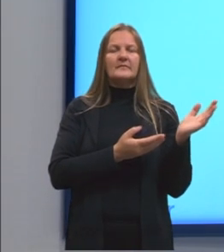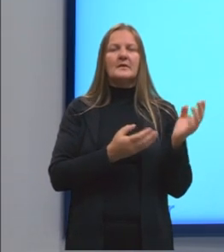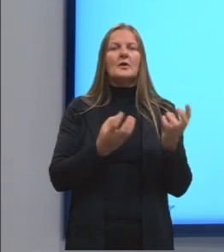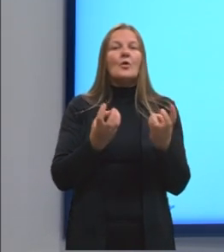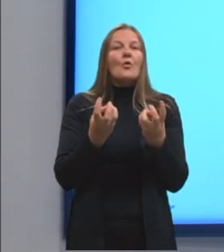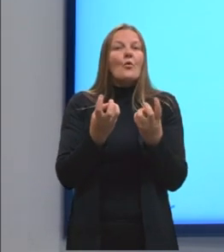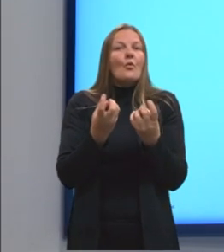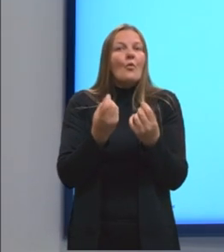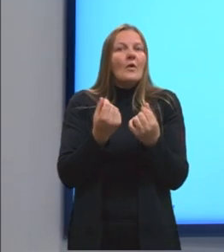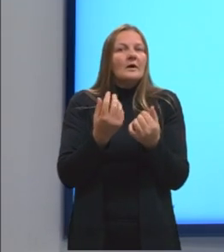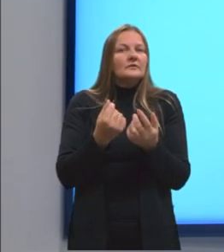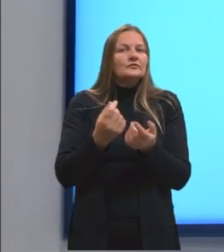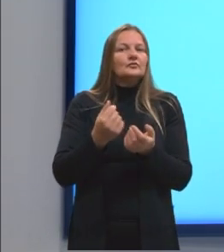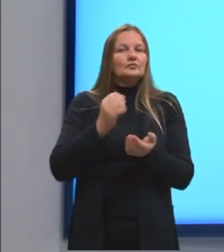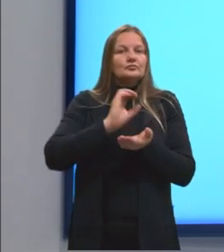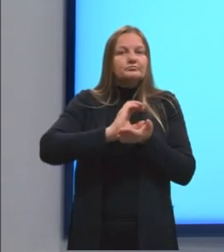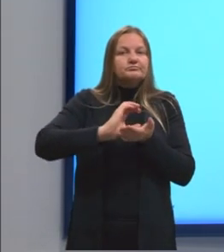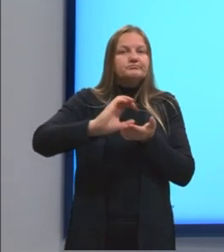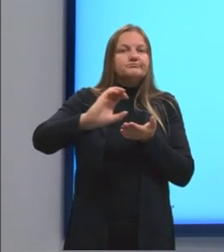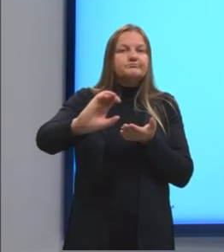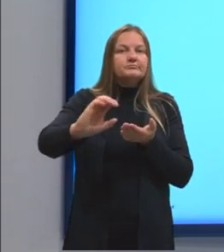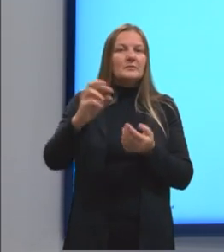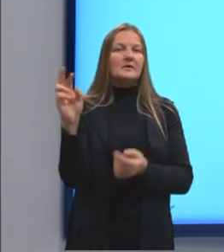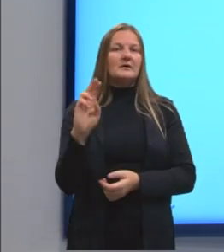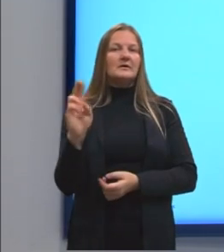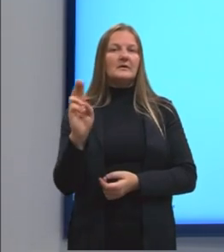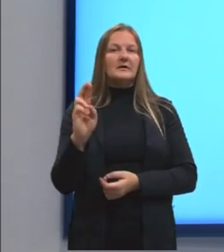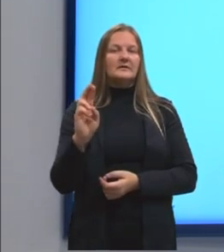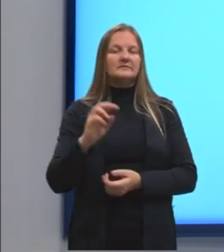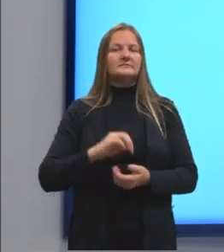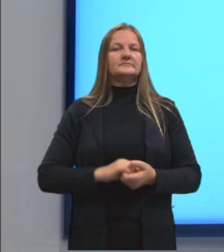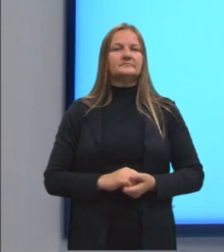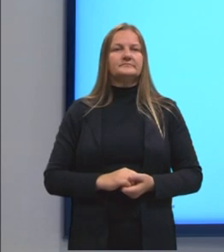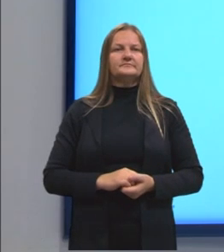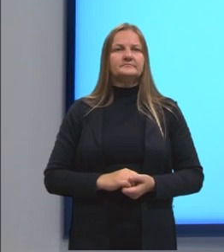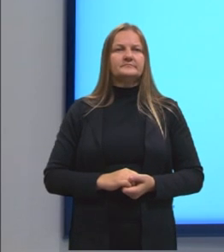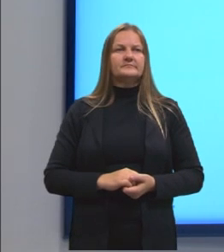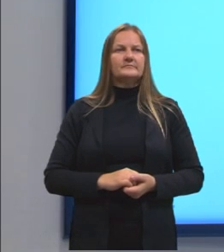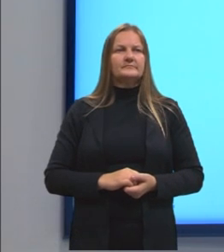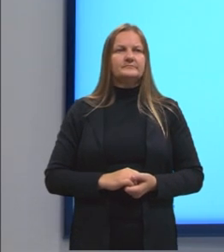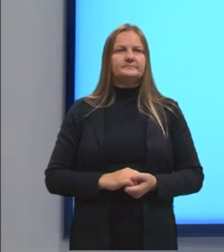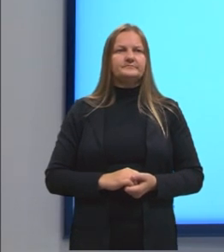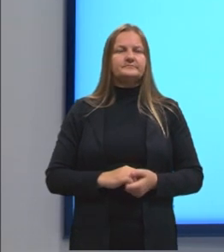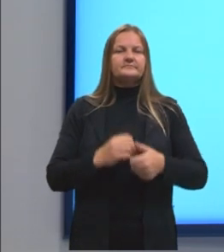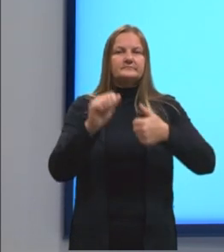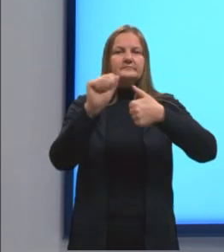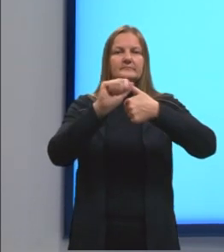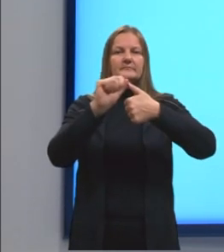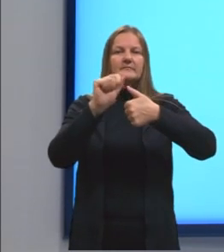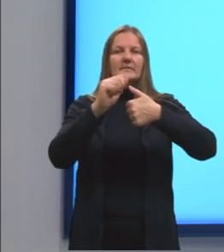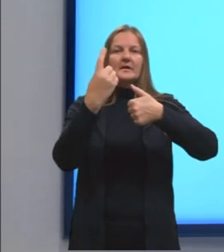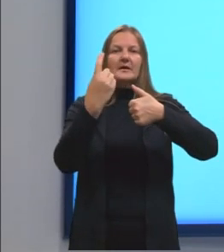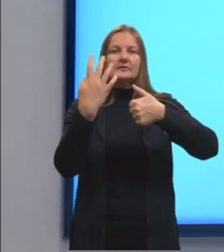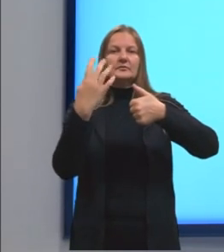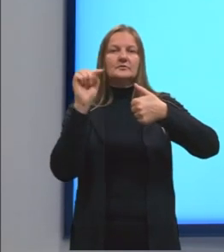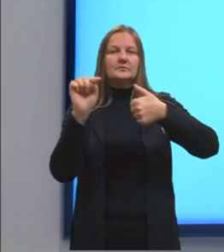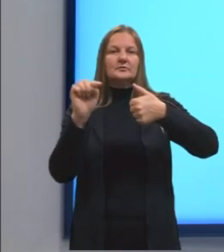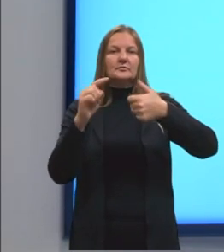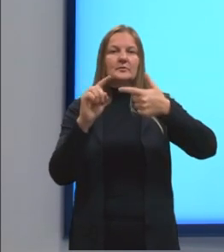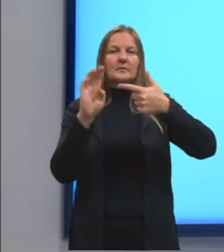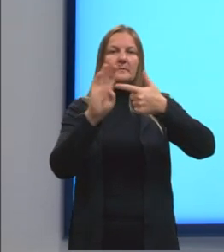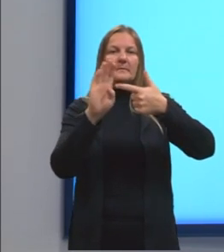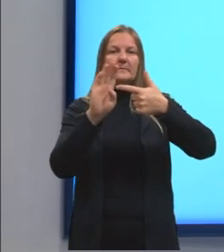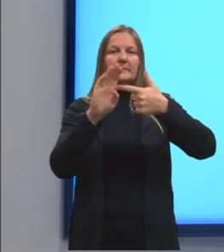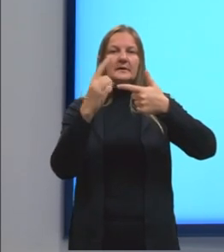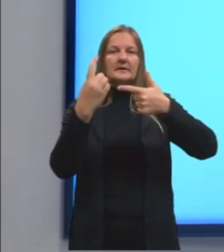desembolsada pelo rapaz, em real, será alternativa A, 14 mil, alternativa